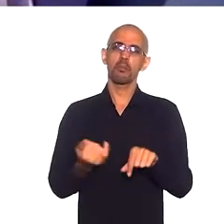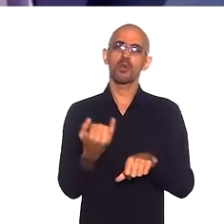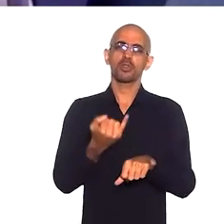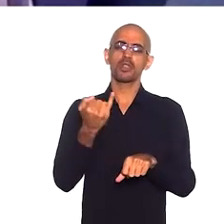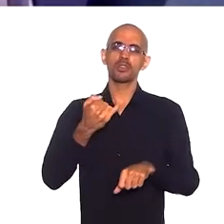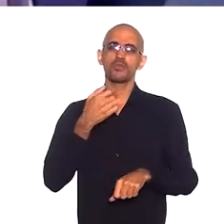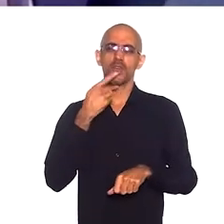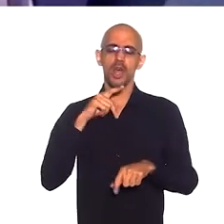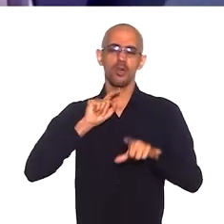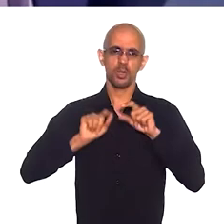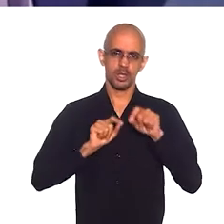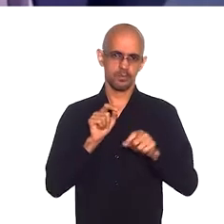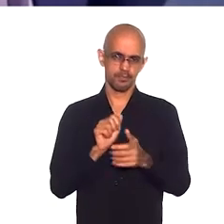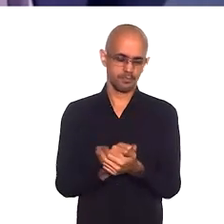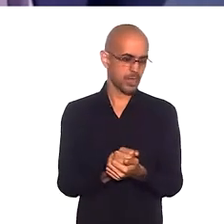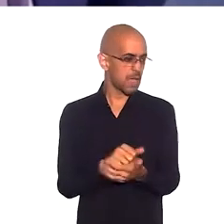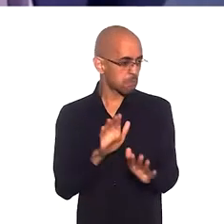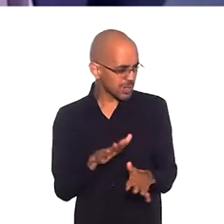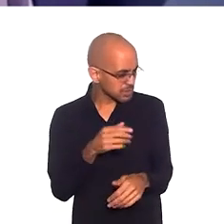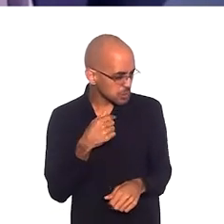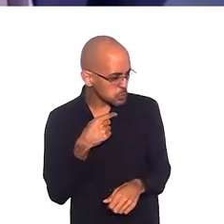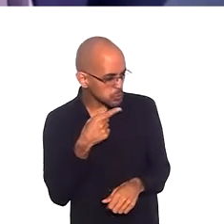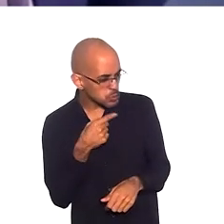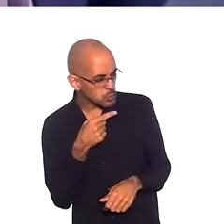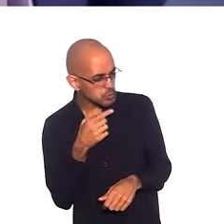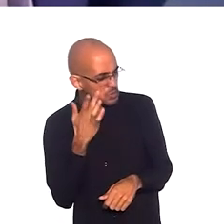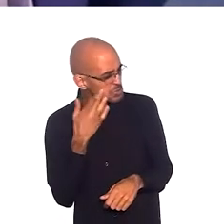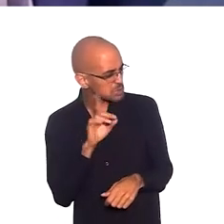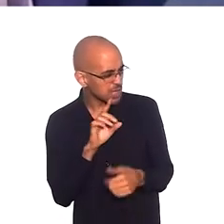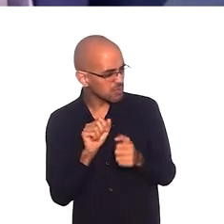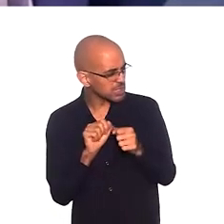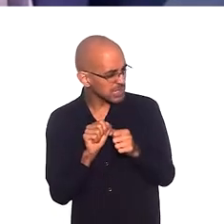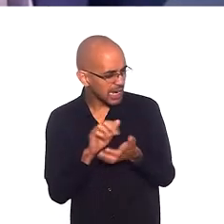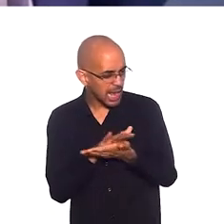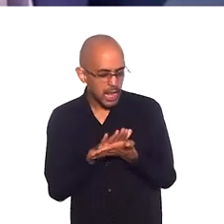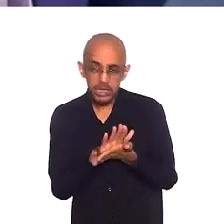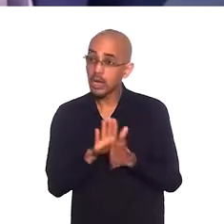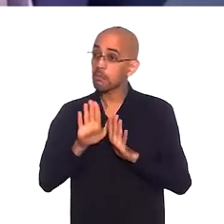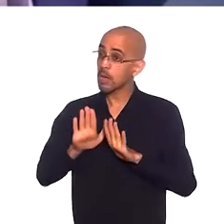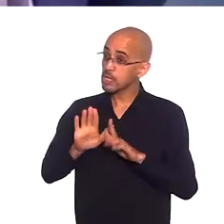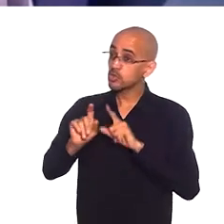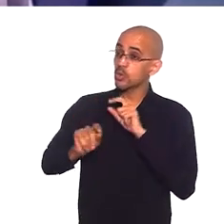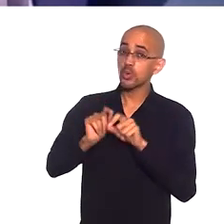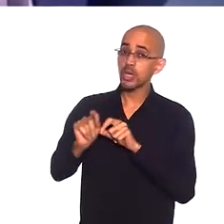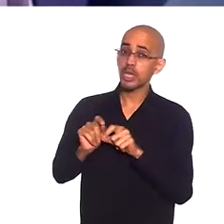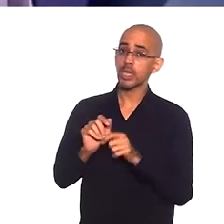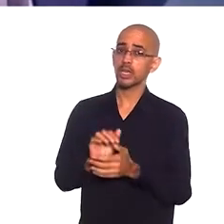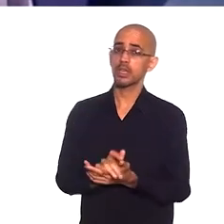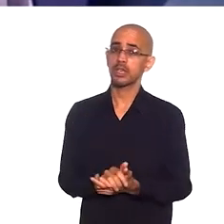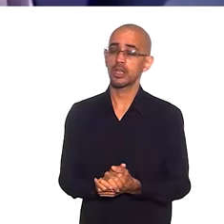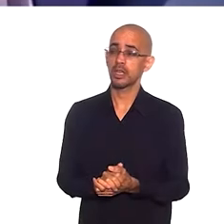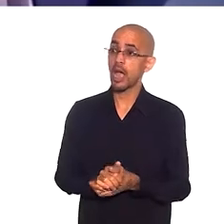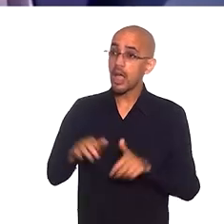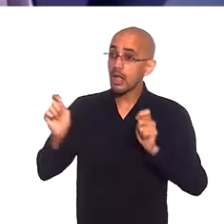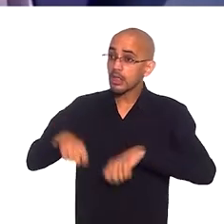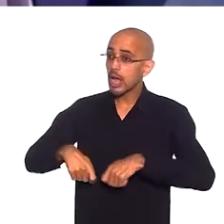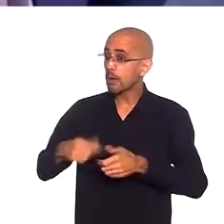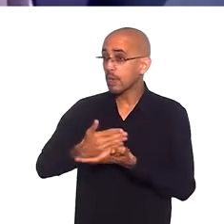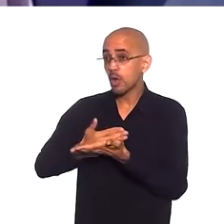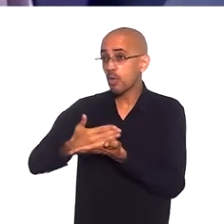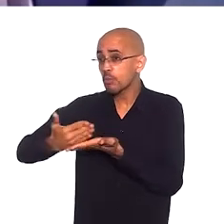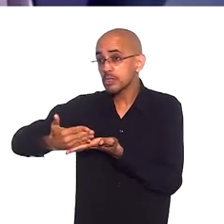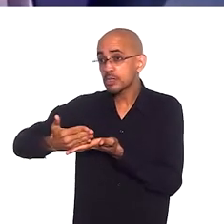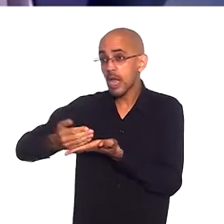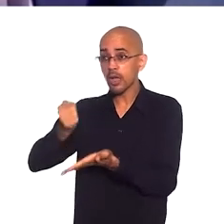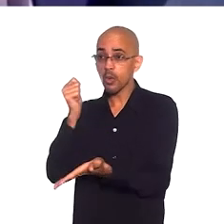acho muito importante, as pessoas falam assim, ah, mas eu não sei fazer artesanato, não sei fazer nada. Mas a pessoa pode